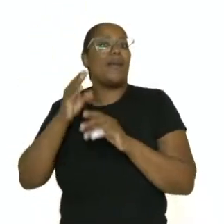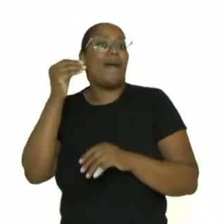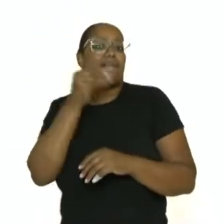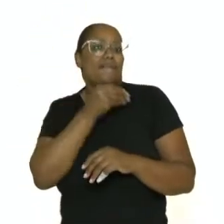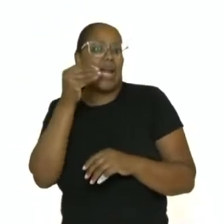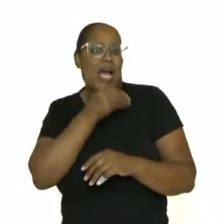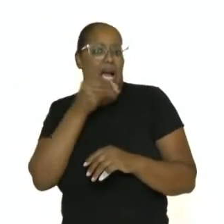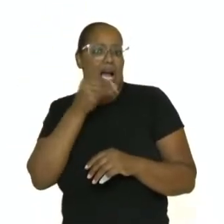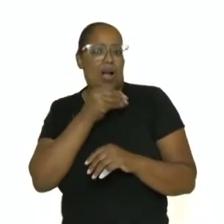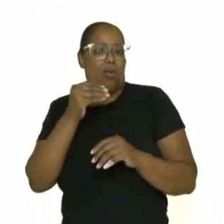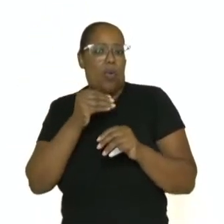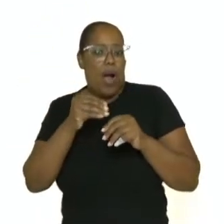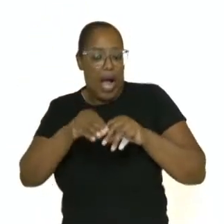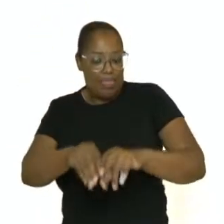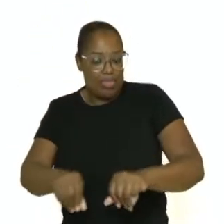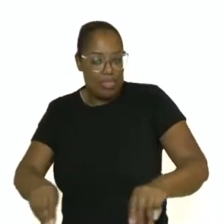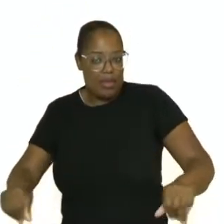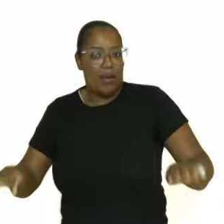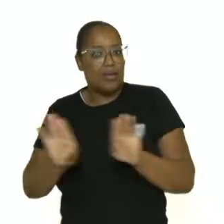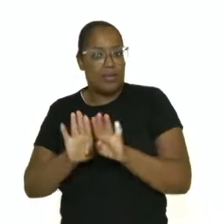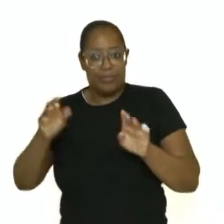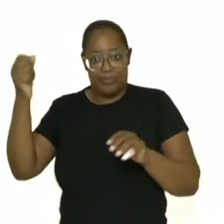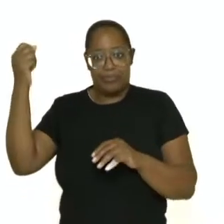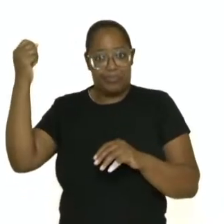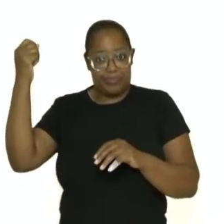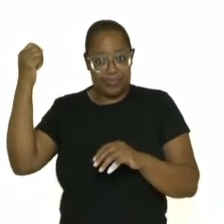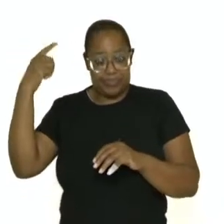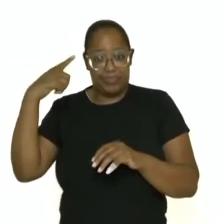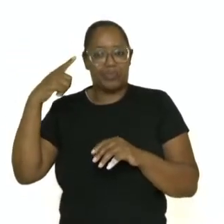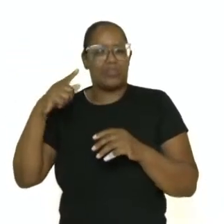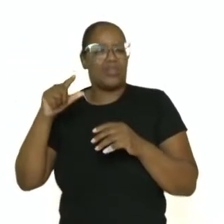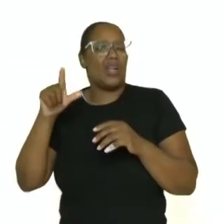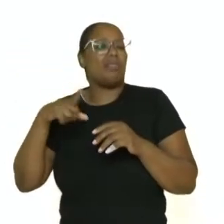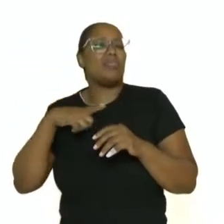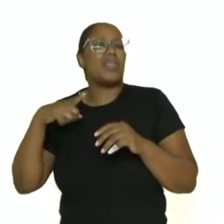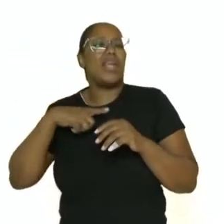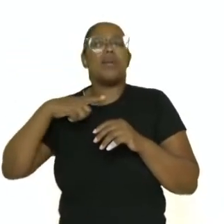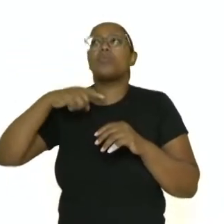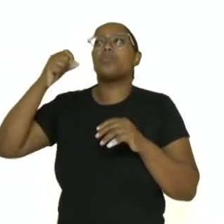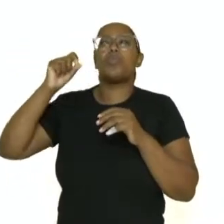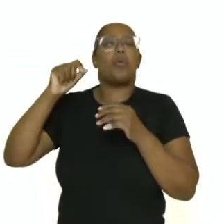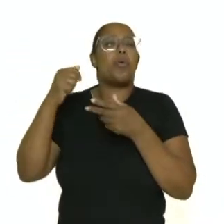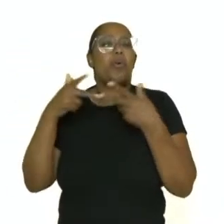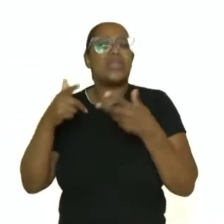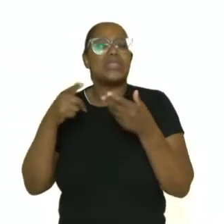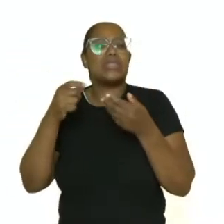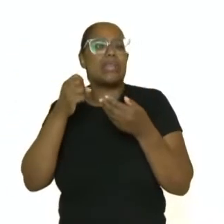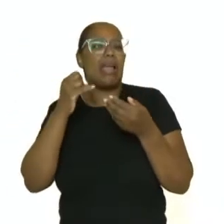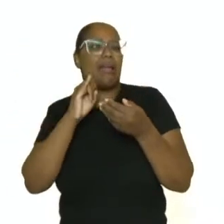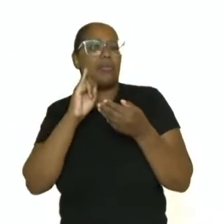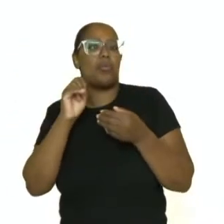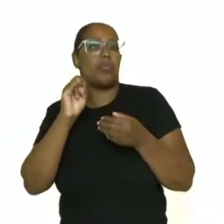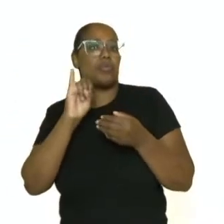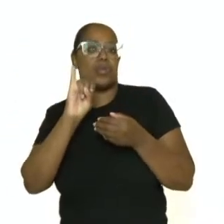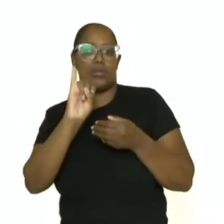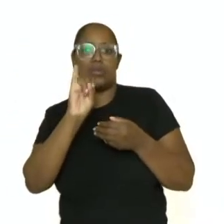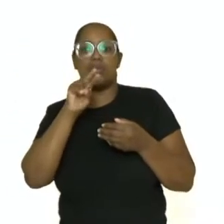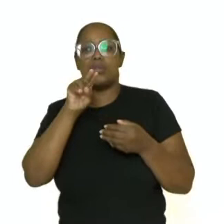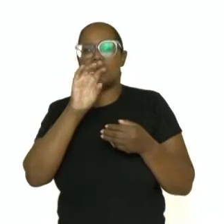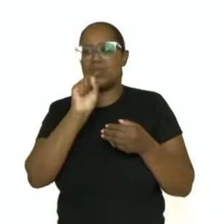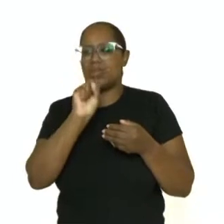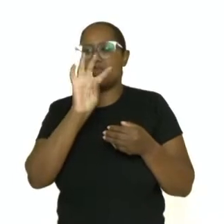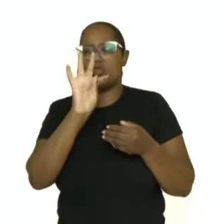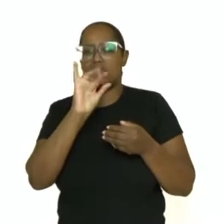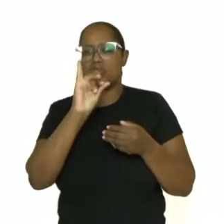até mesmo a vegetação que resistiu às chamas. Dados de satélite divulgados pelo INPE, que é o Instituto Nacional de